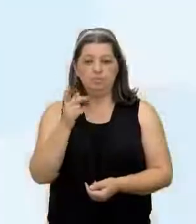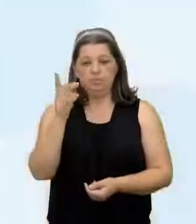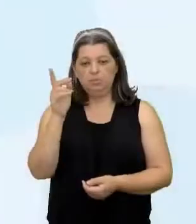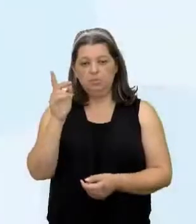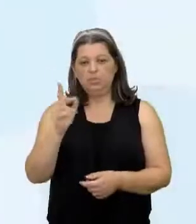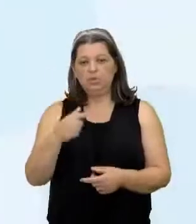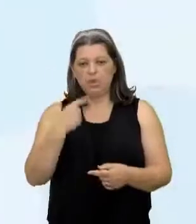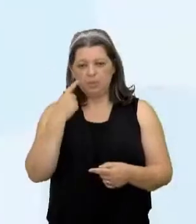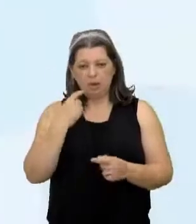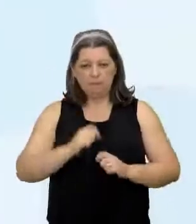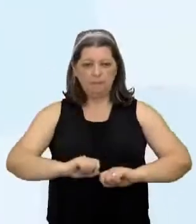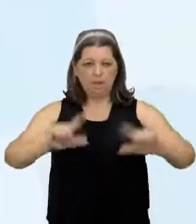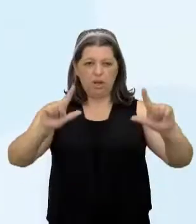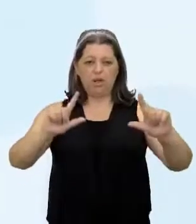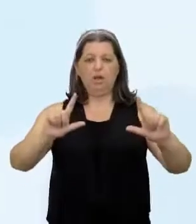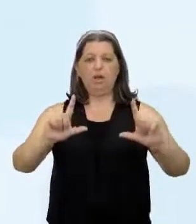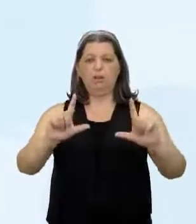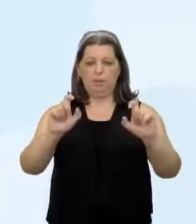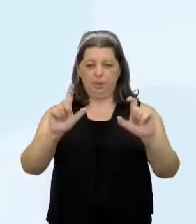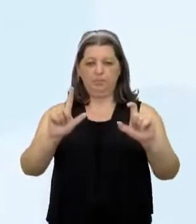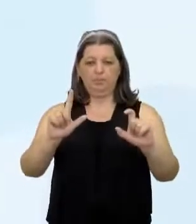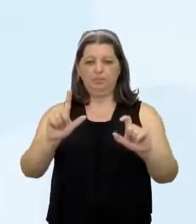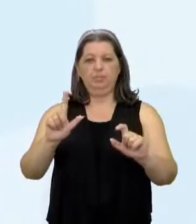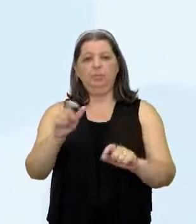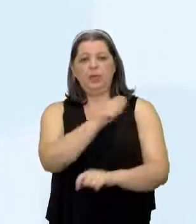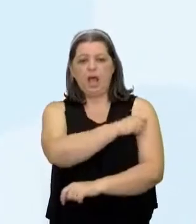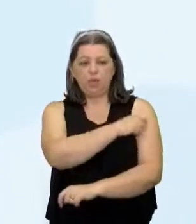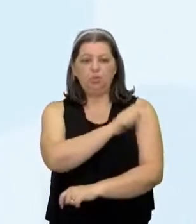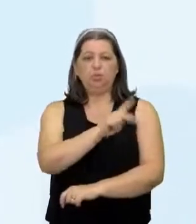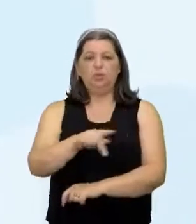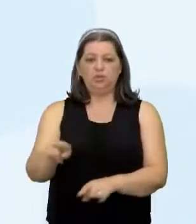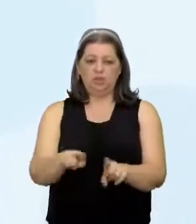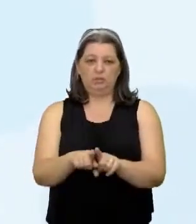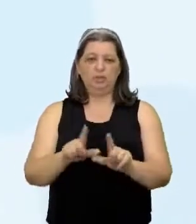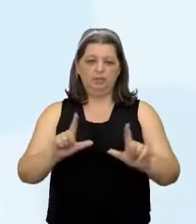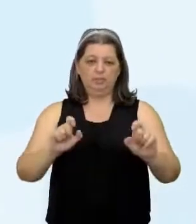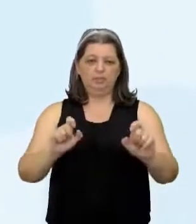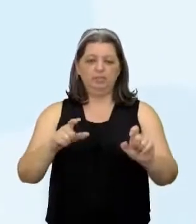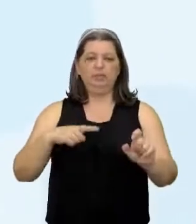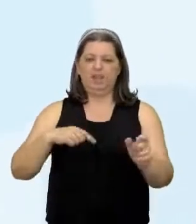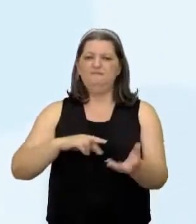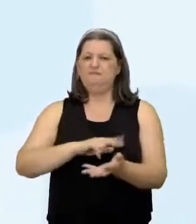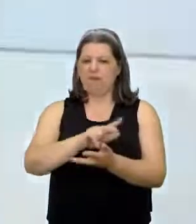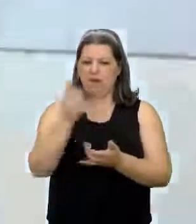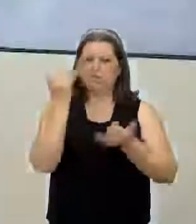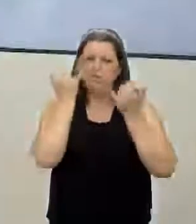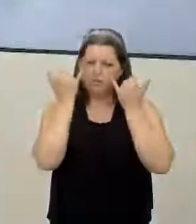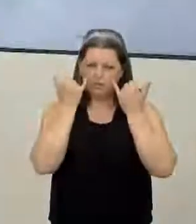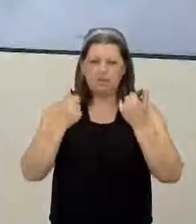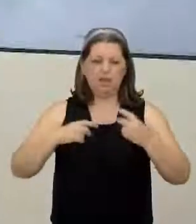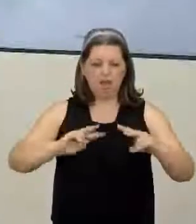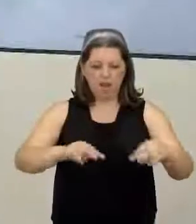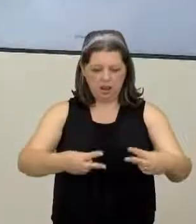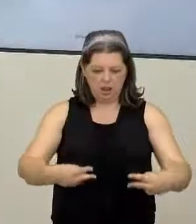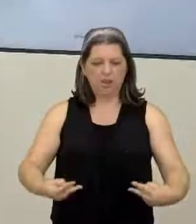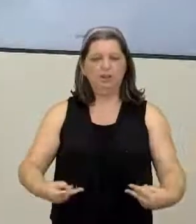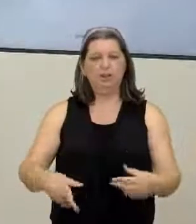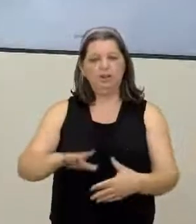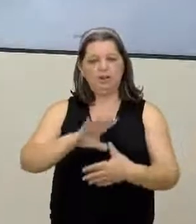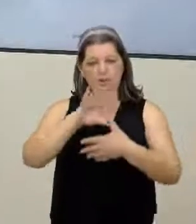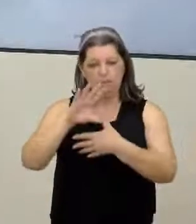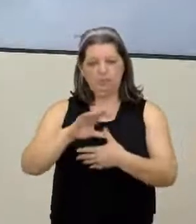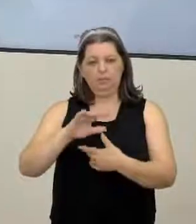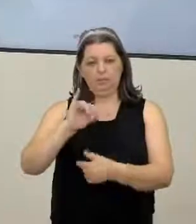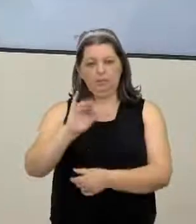na tela Por printarem Os alunos aí Os professores printem aí Bastante assunto aí Nesse link aí Dos mapas do IBGE